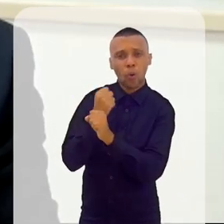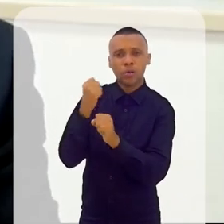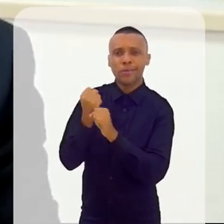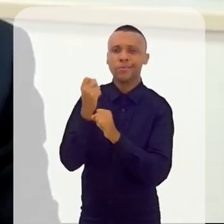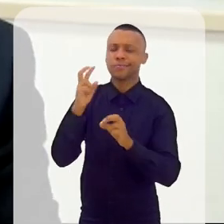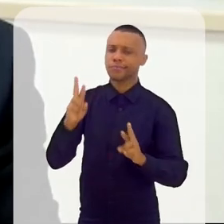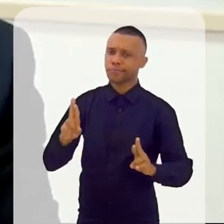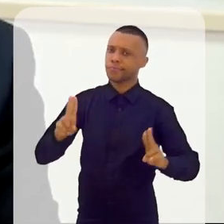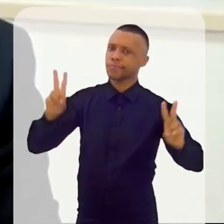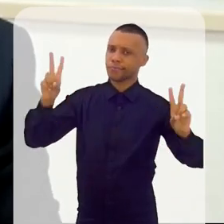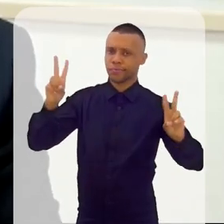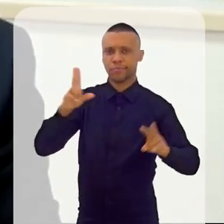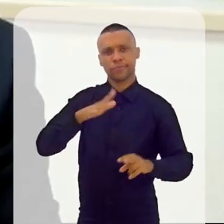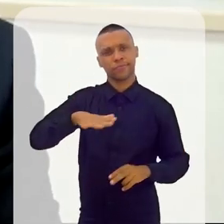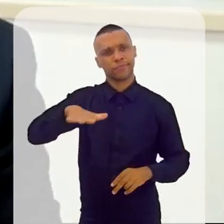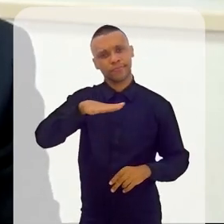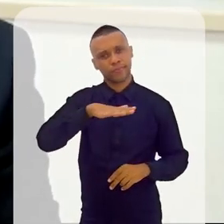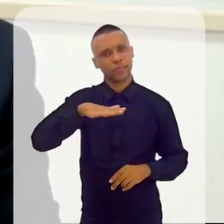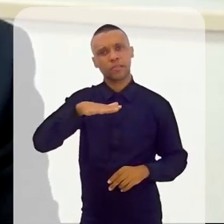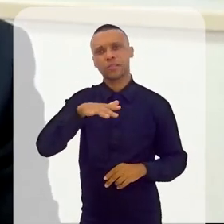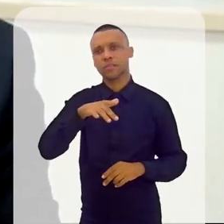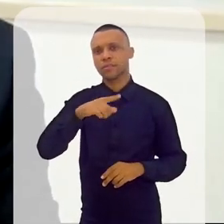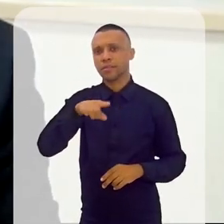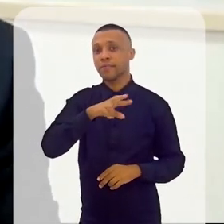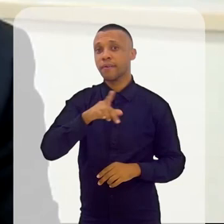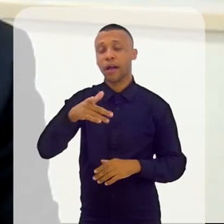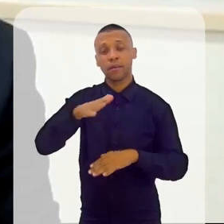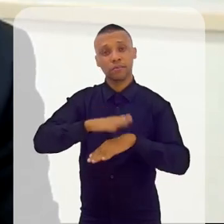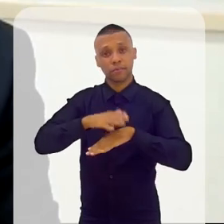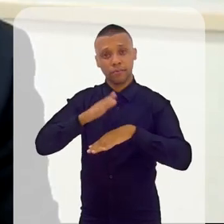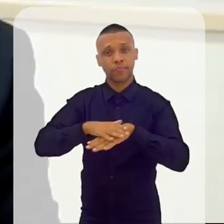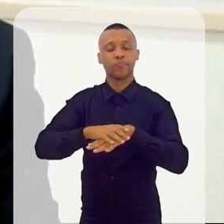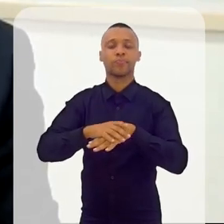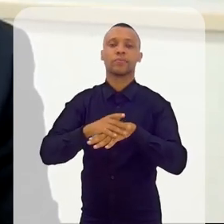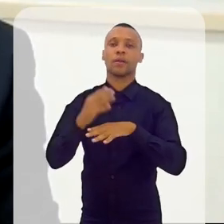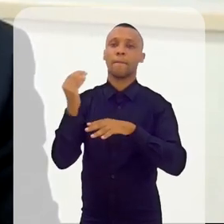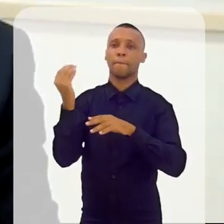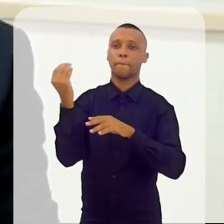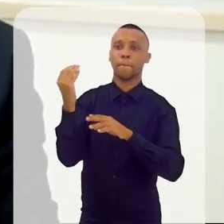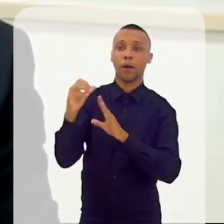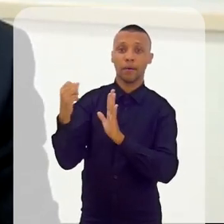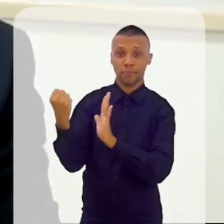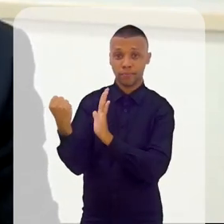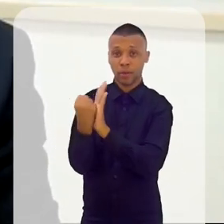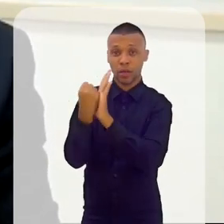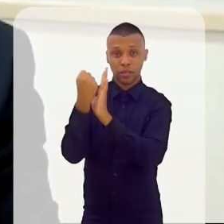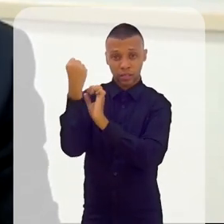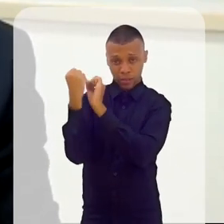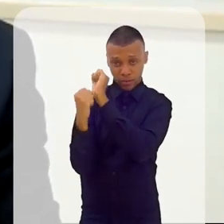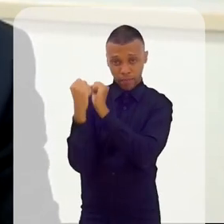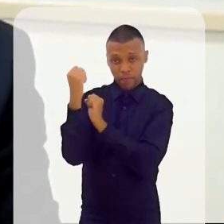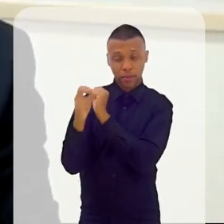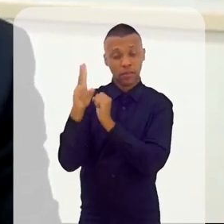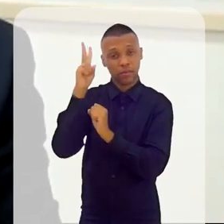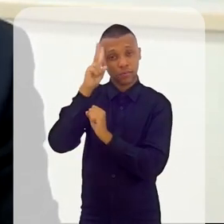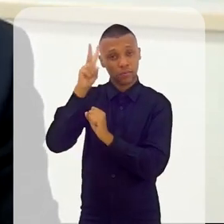diferente, é uma construção que você vai escrever o nome da sua empresa para a história,